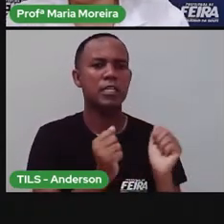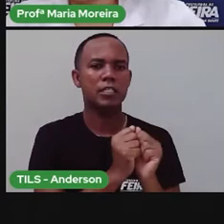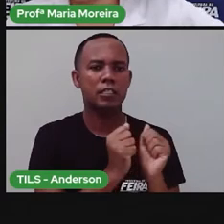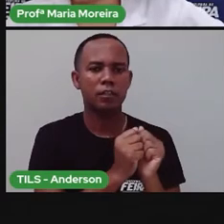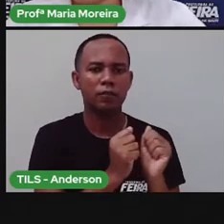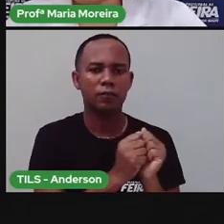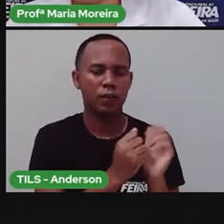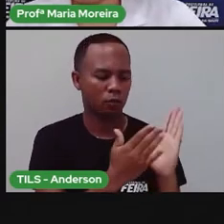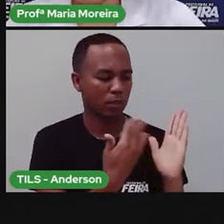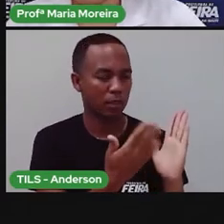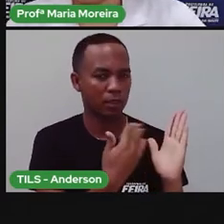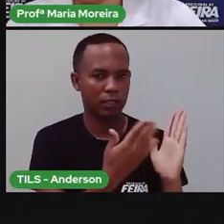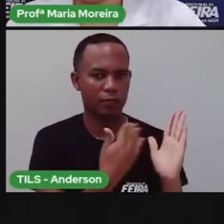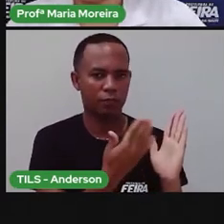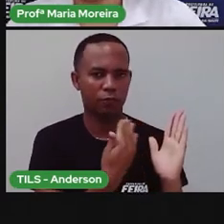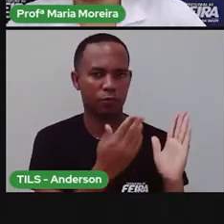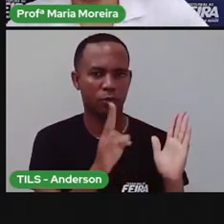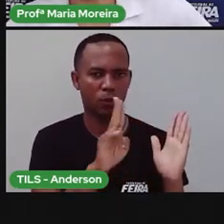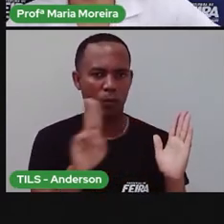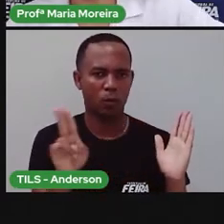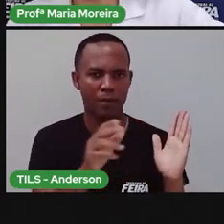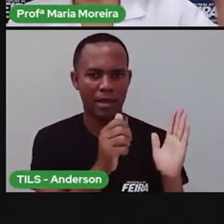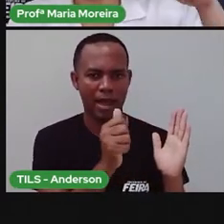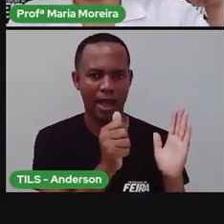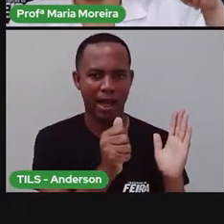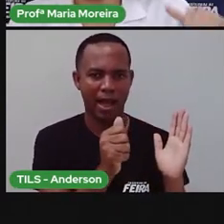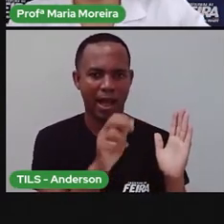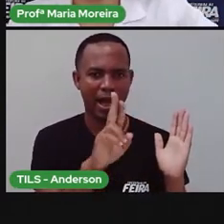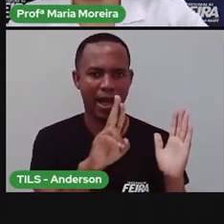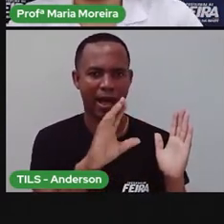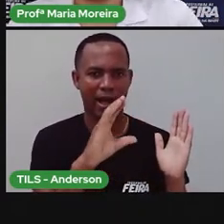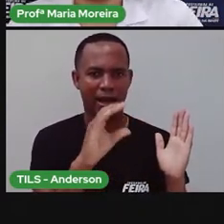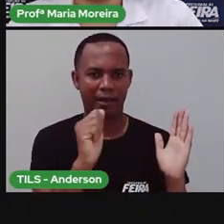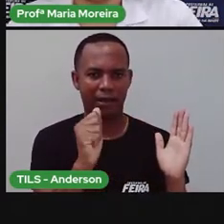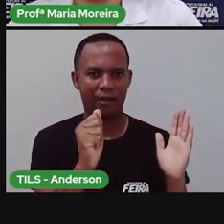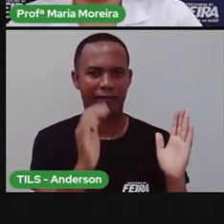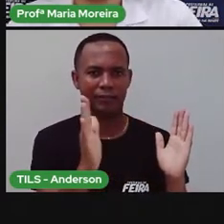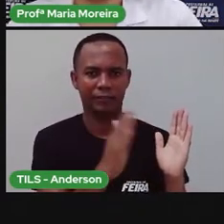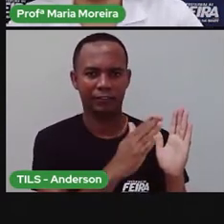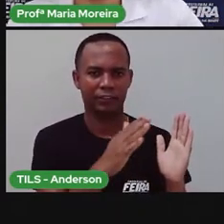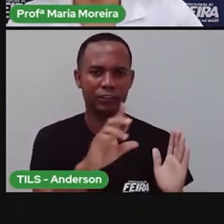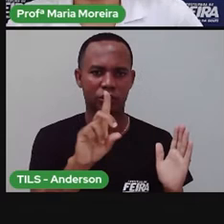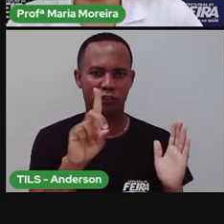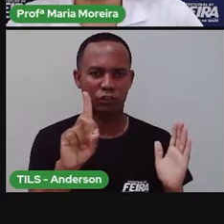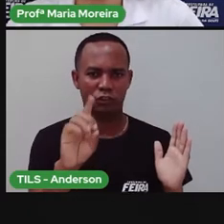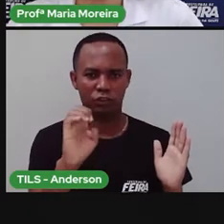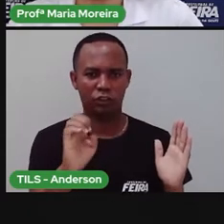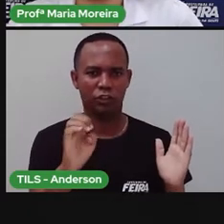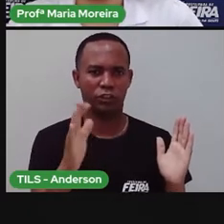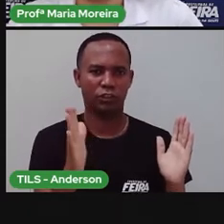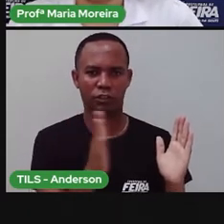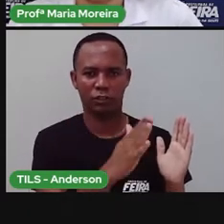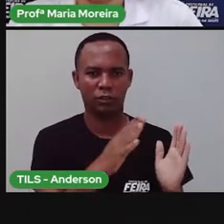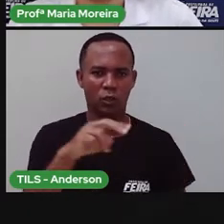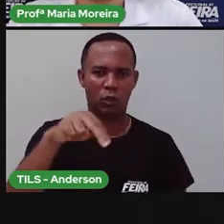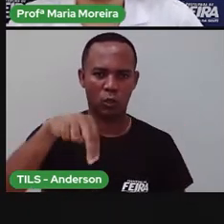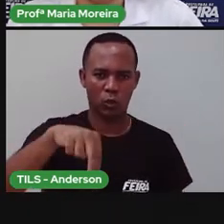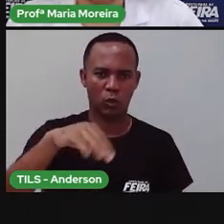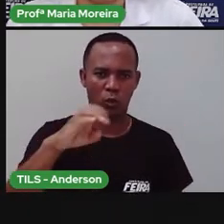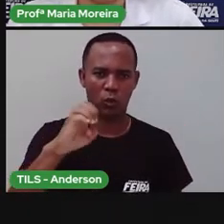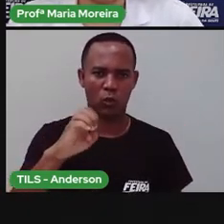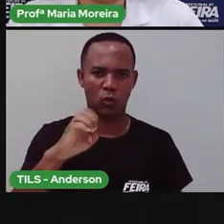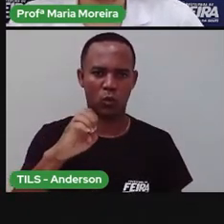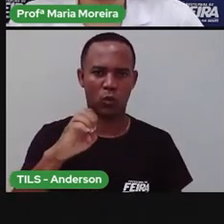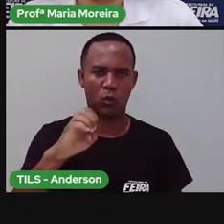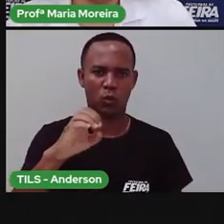Por que o nome desse livro foi A Arca de Noé? Lembra no início da aula que a Pró falou com vocês? Olha, Noé construiu uma arca.